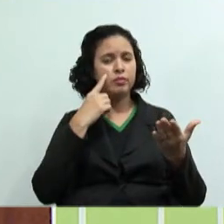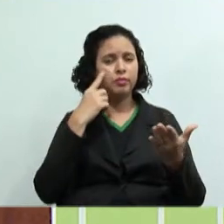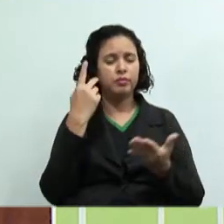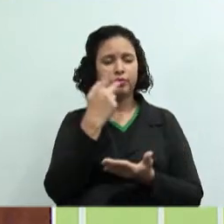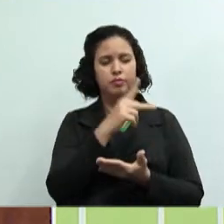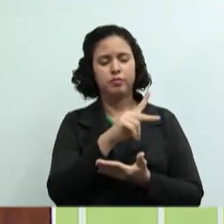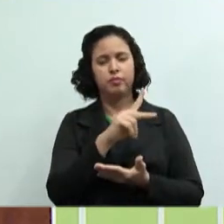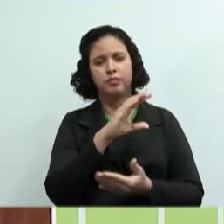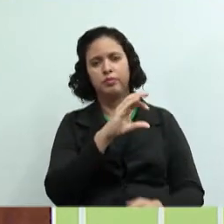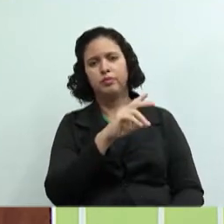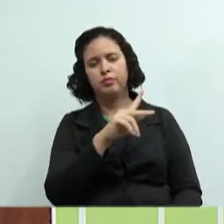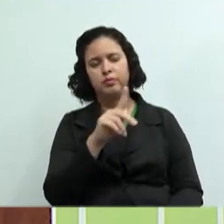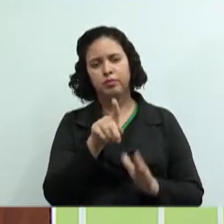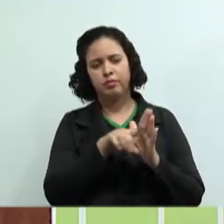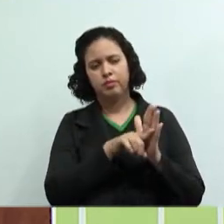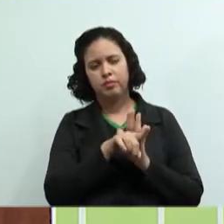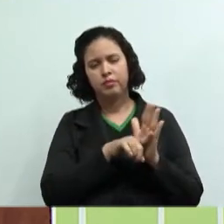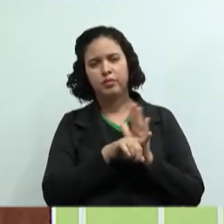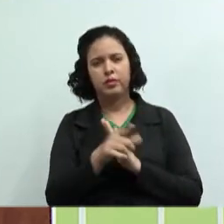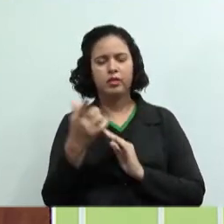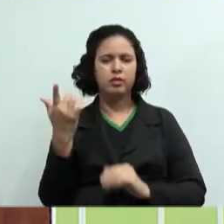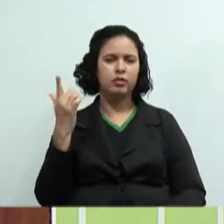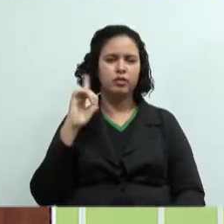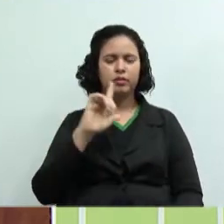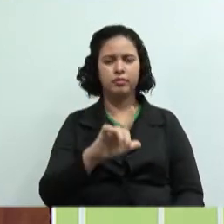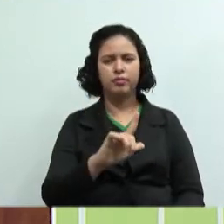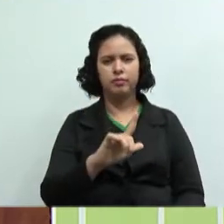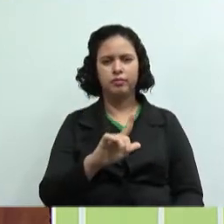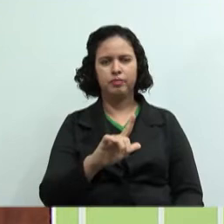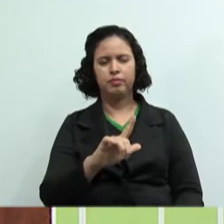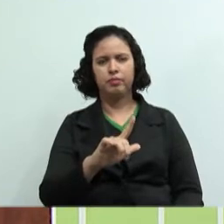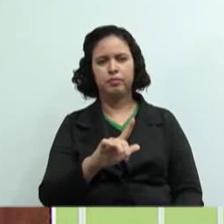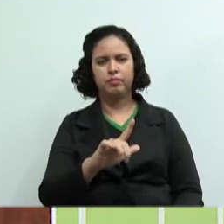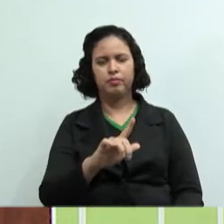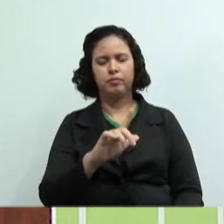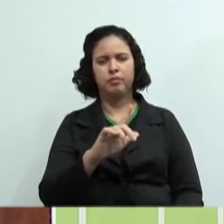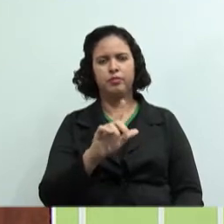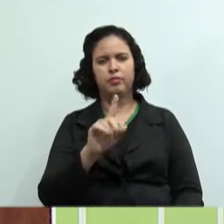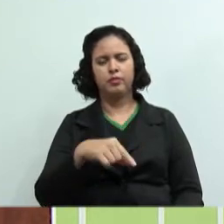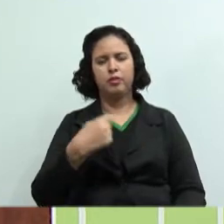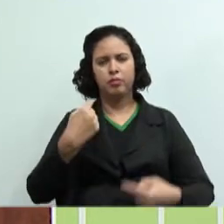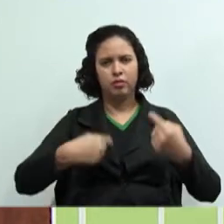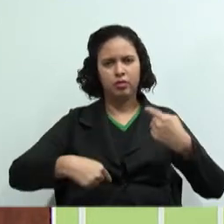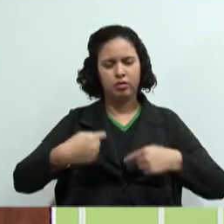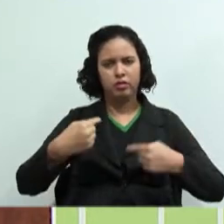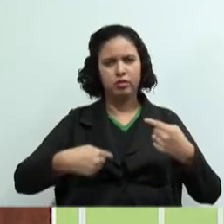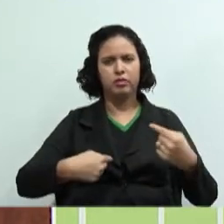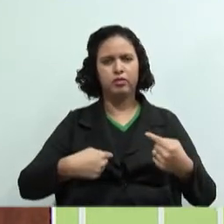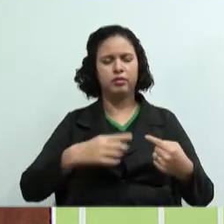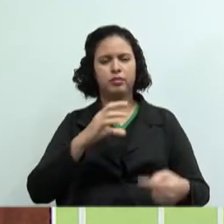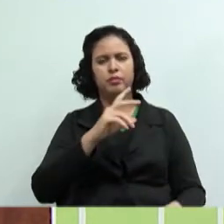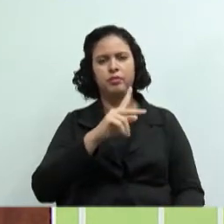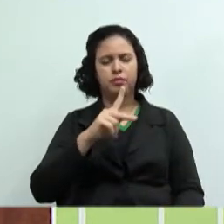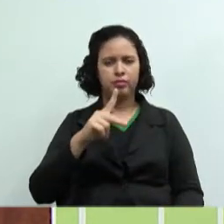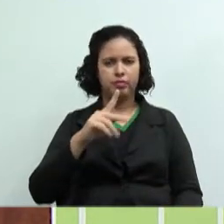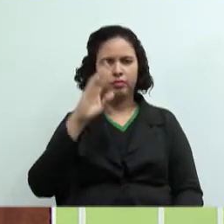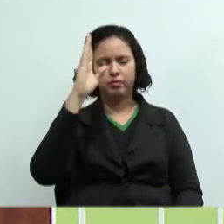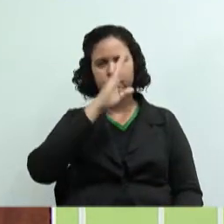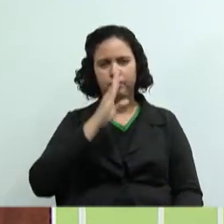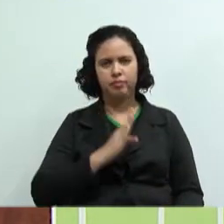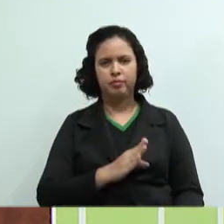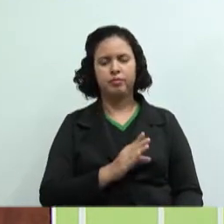analisadas estão atendendo a política do cooperativismo no Brasil. Feito isso, aí vocês vão